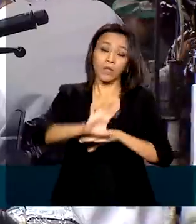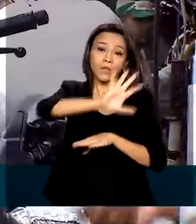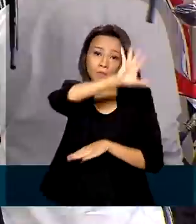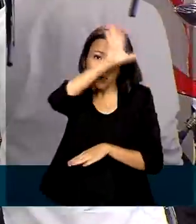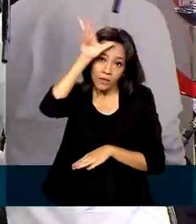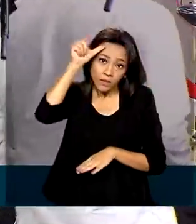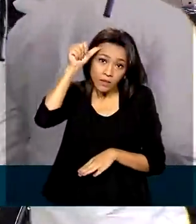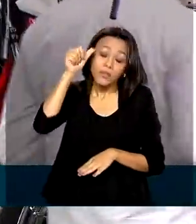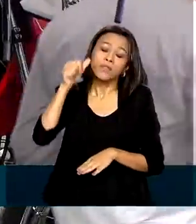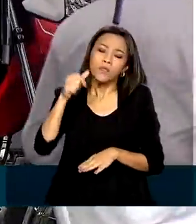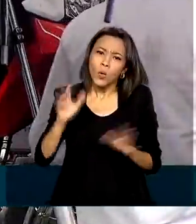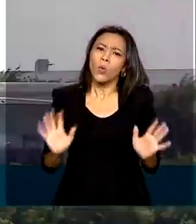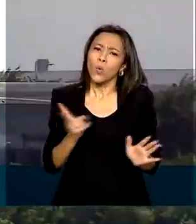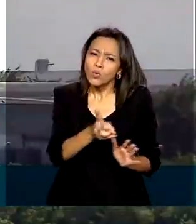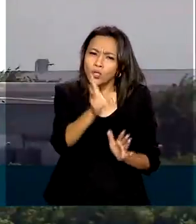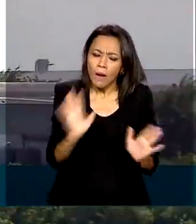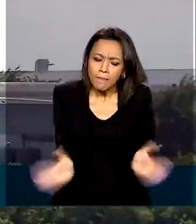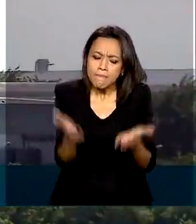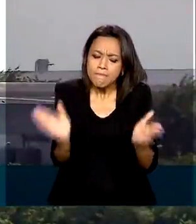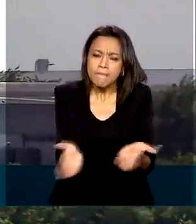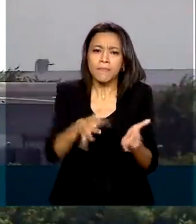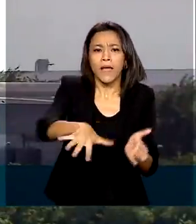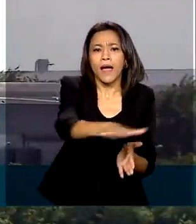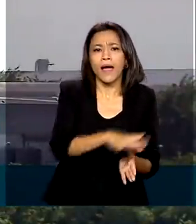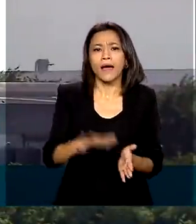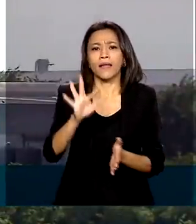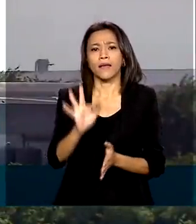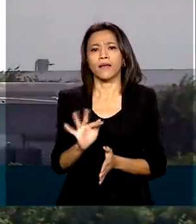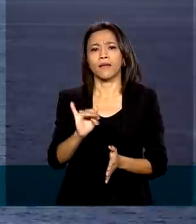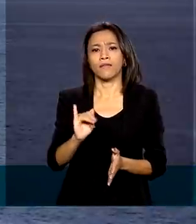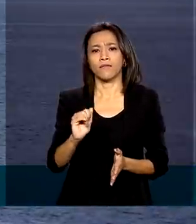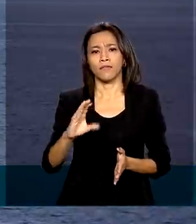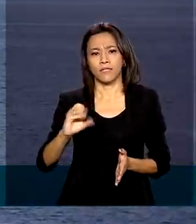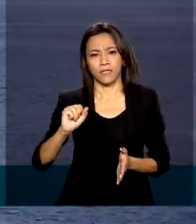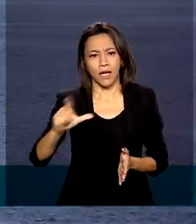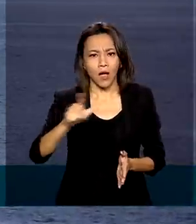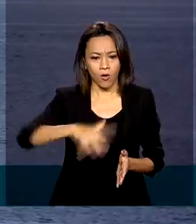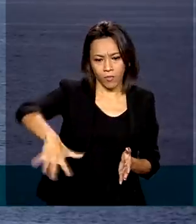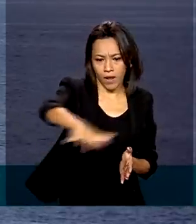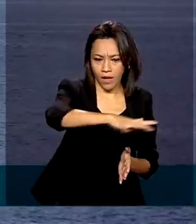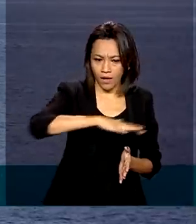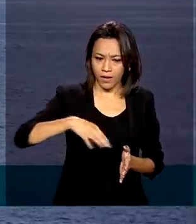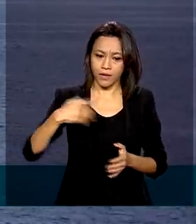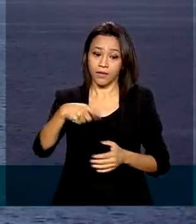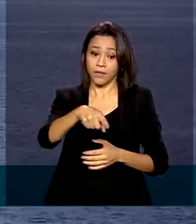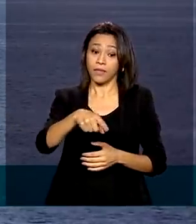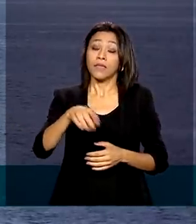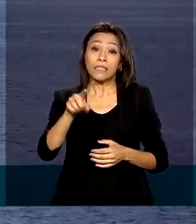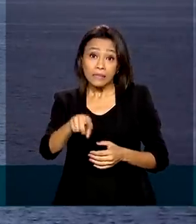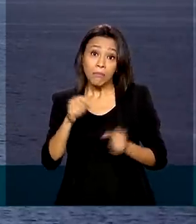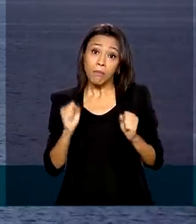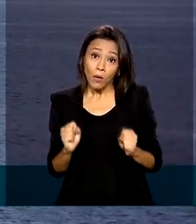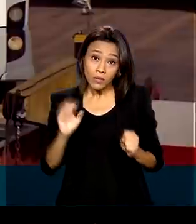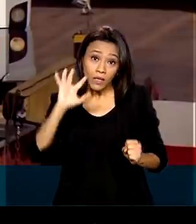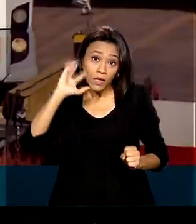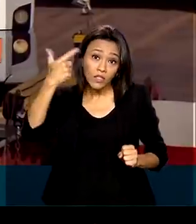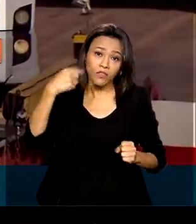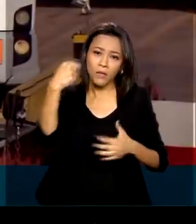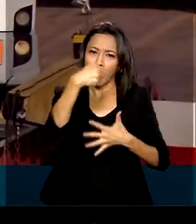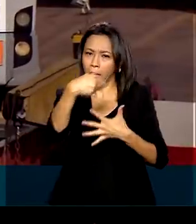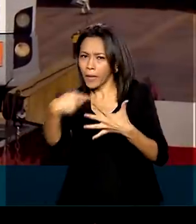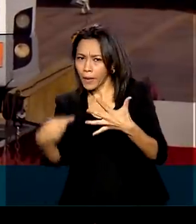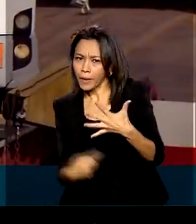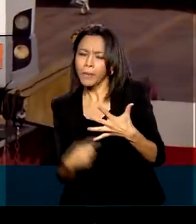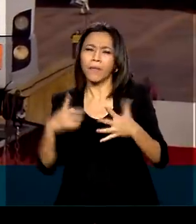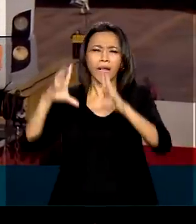continuidade dos incentivos fiscais para a Zona Franca de Manaus, até que a região consiga superar desafios logísticos para